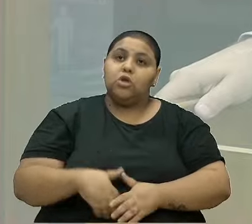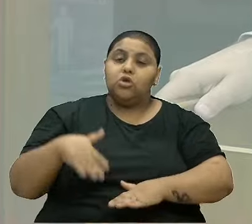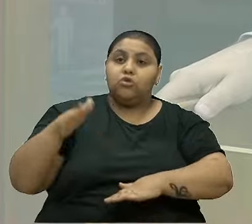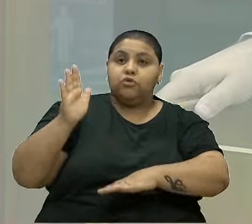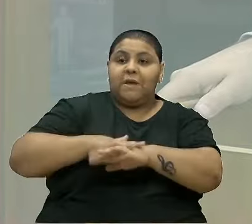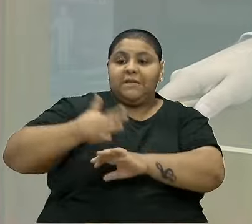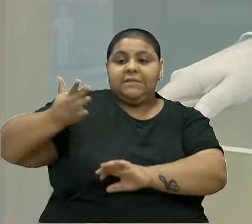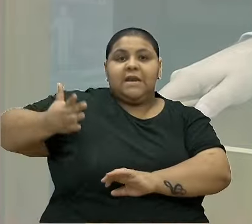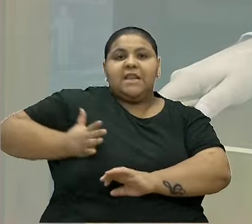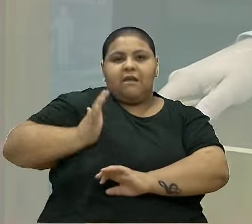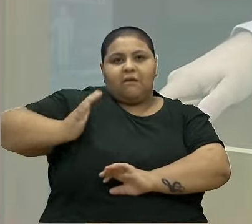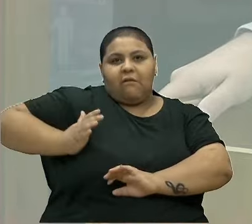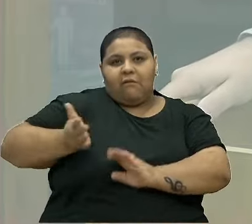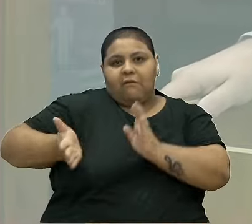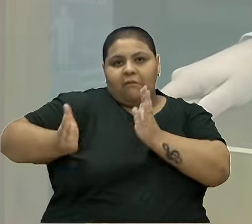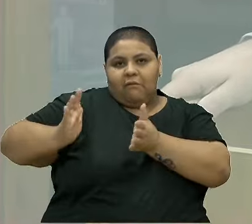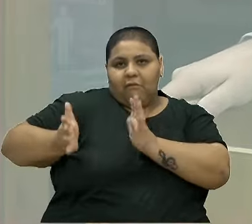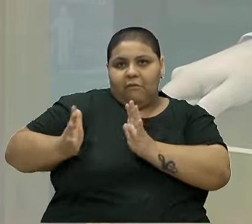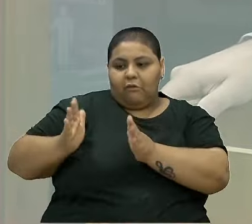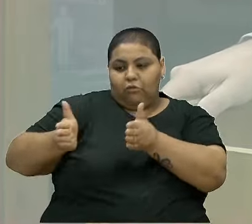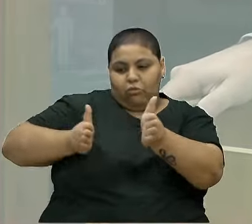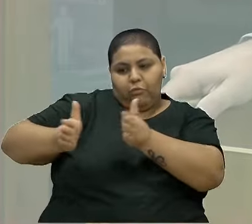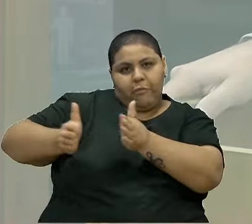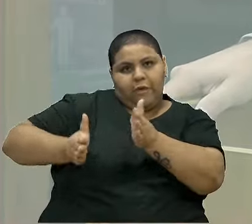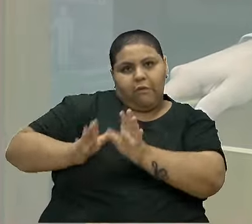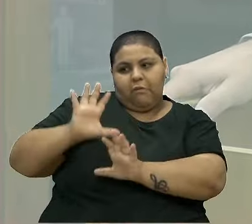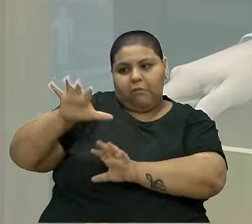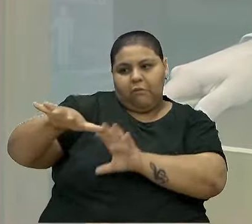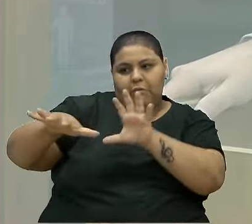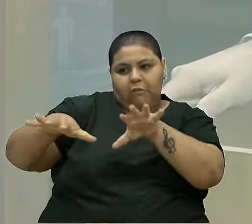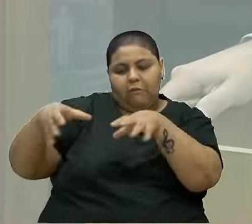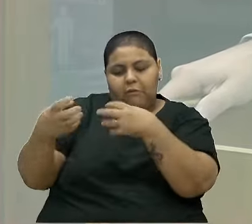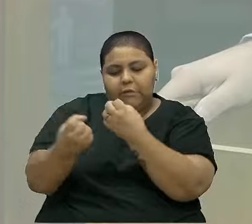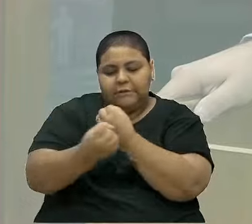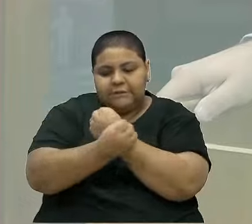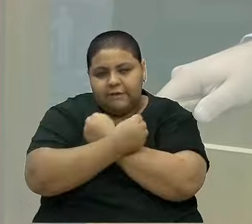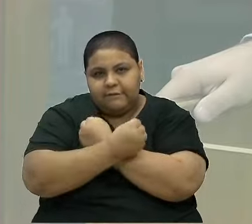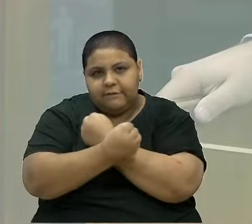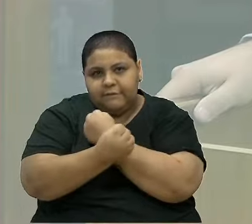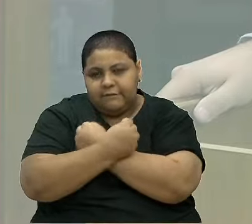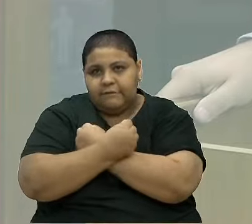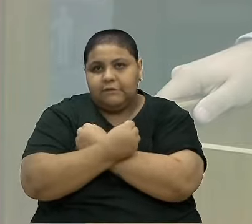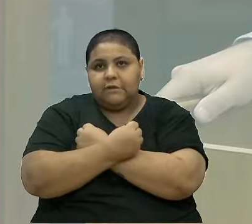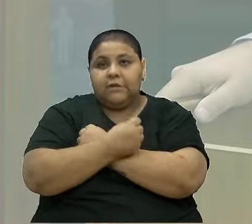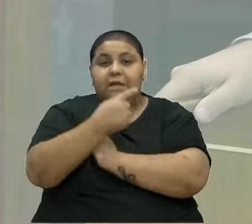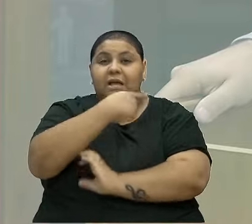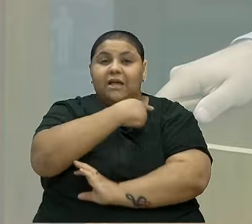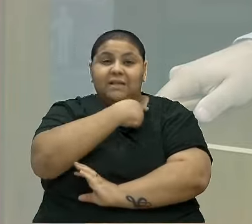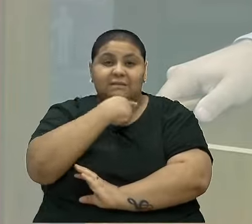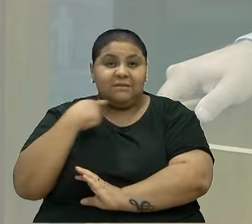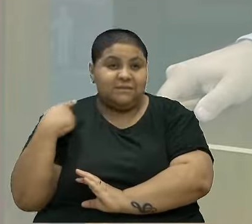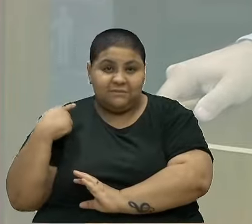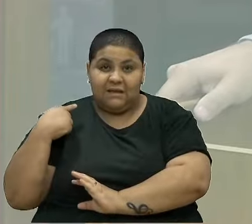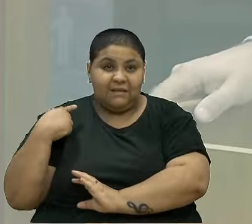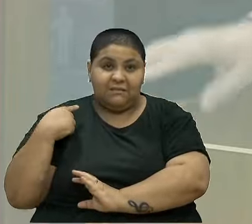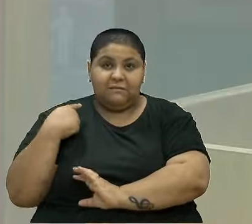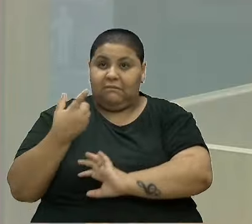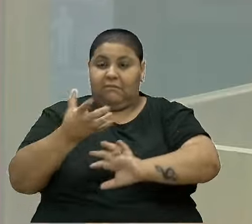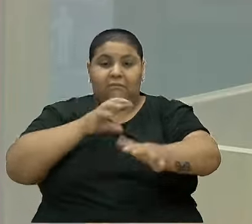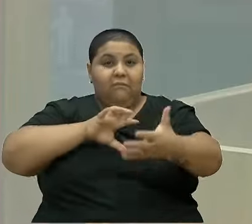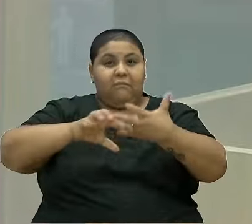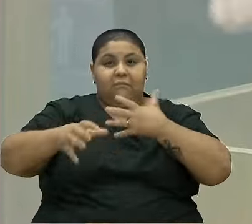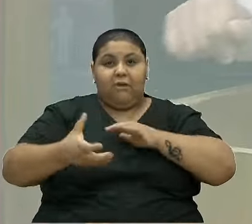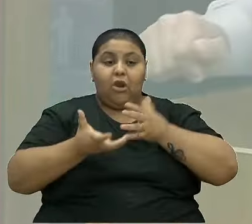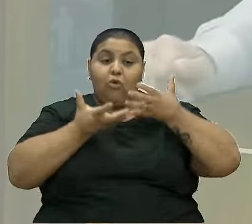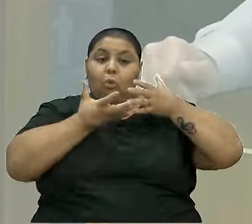época, setores da burguesia escravocrata, atrasada, desumana, eram